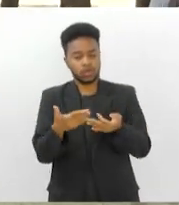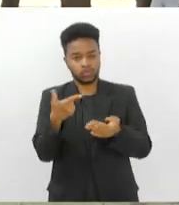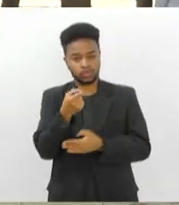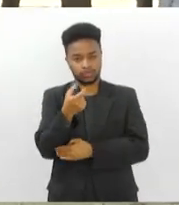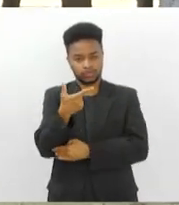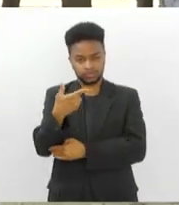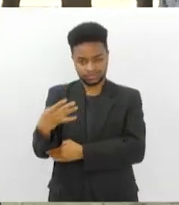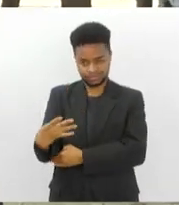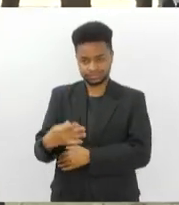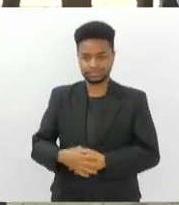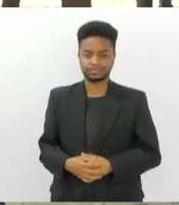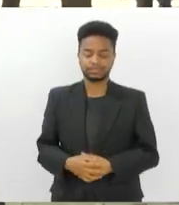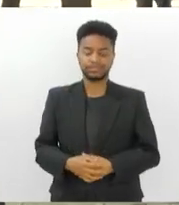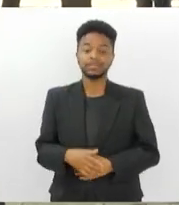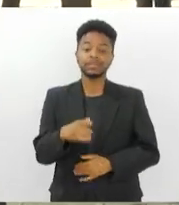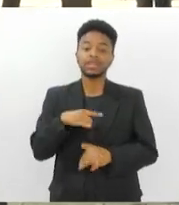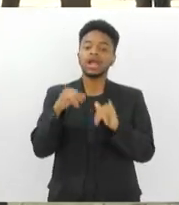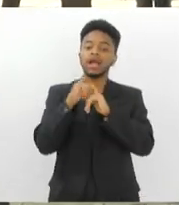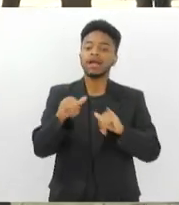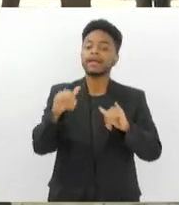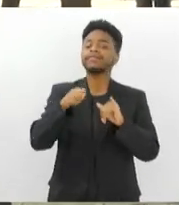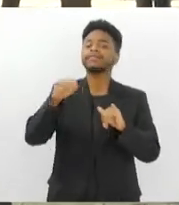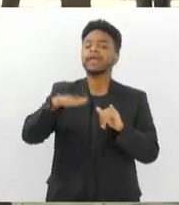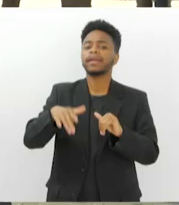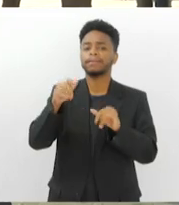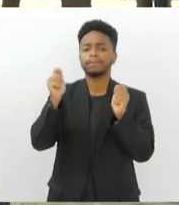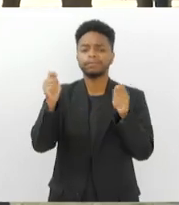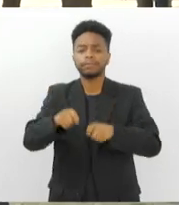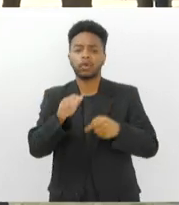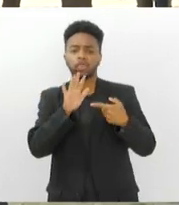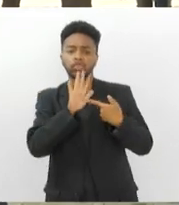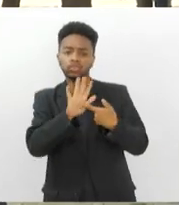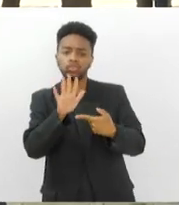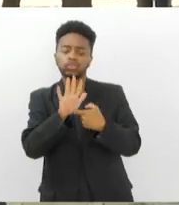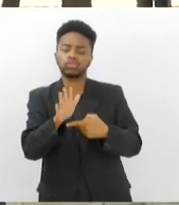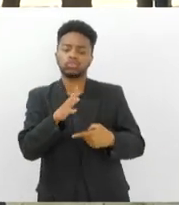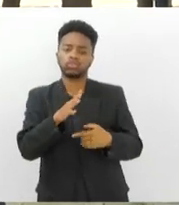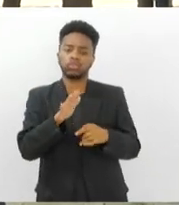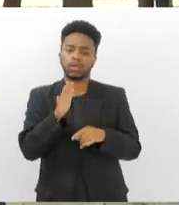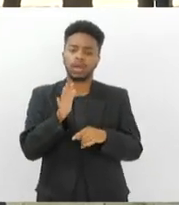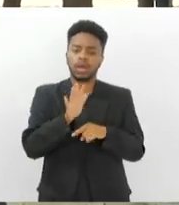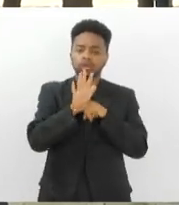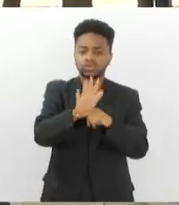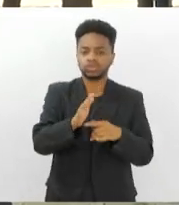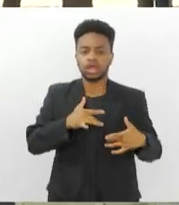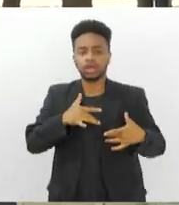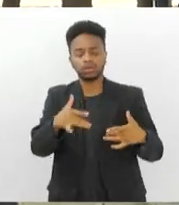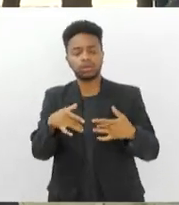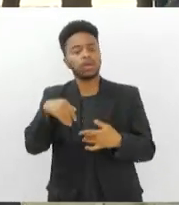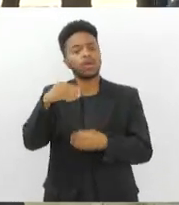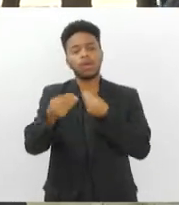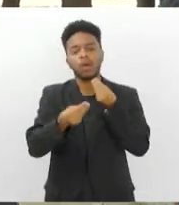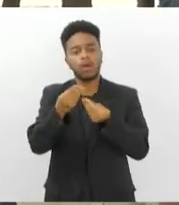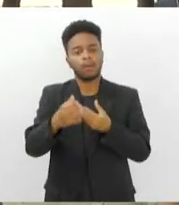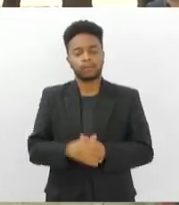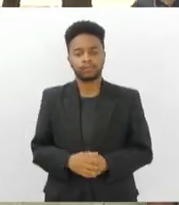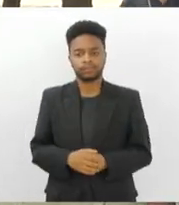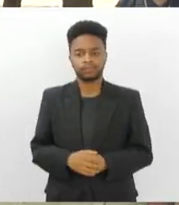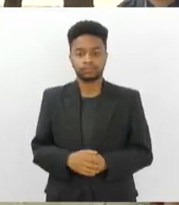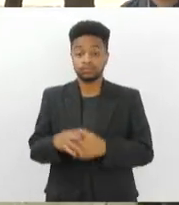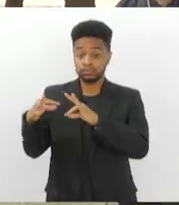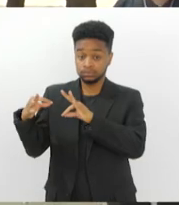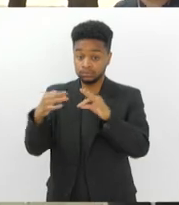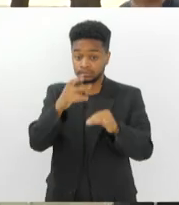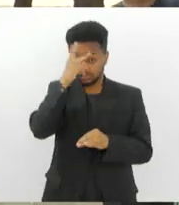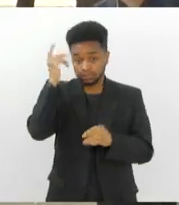Alexandre, falando um pouquinho sobre essa campanha, quem pode doar, quem pode ajudar nesse desenvolvimento dessa campanha para a reabertura do museu? Olha, todos